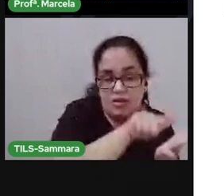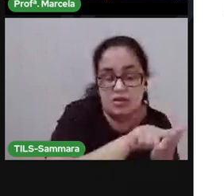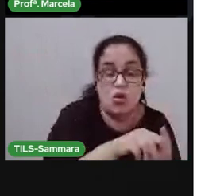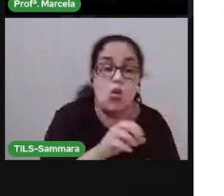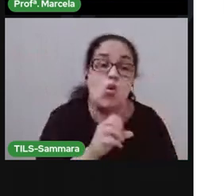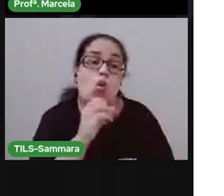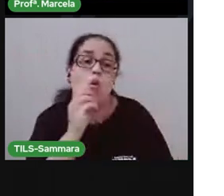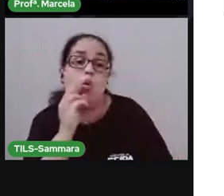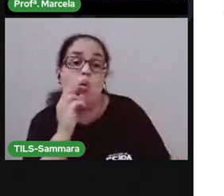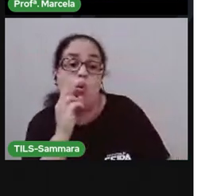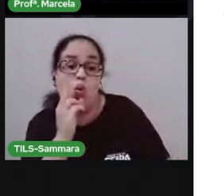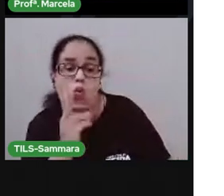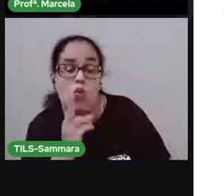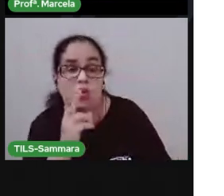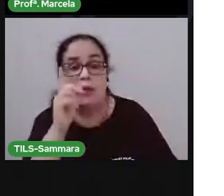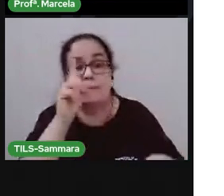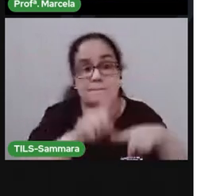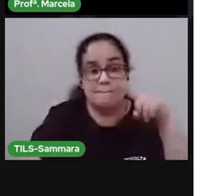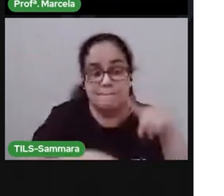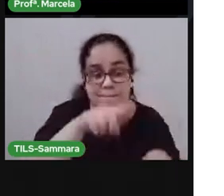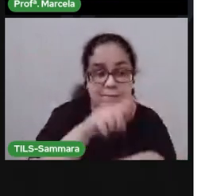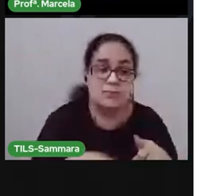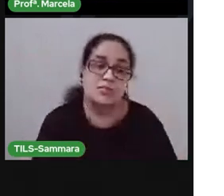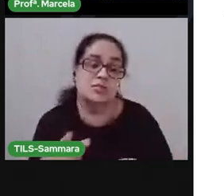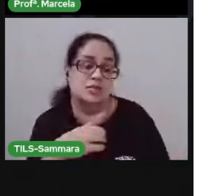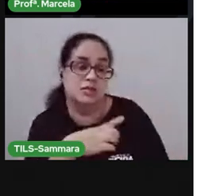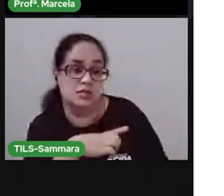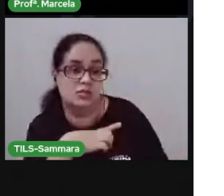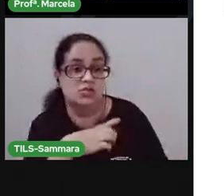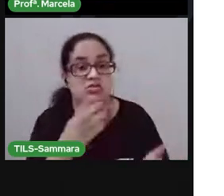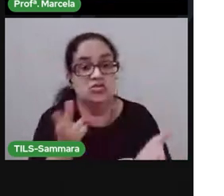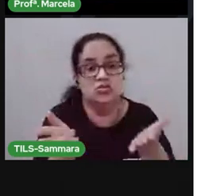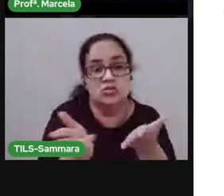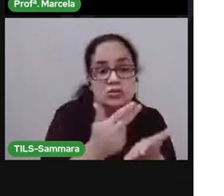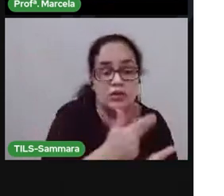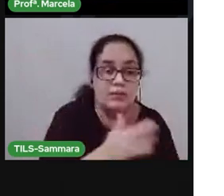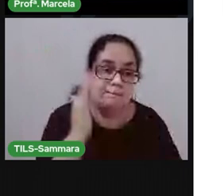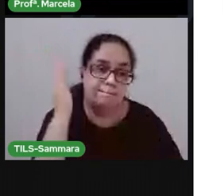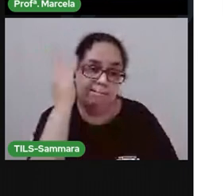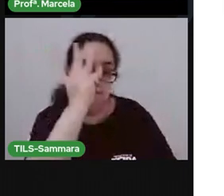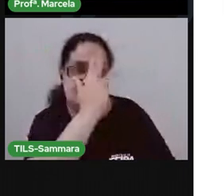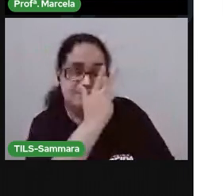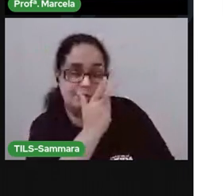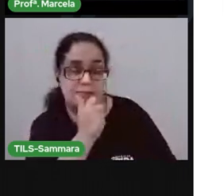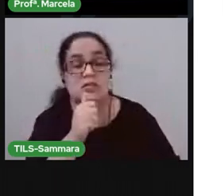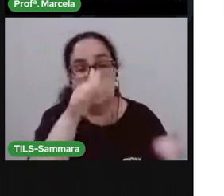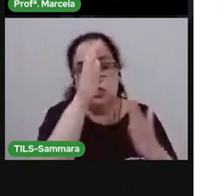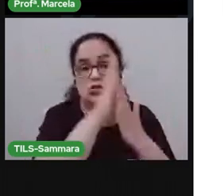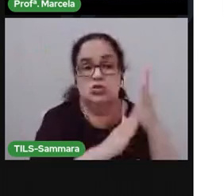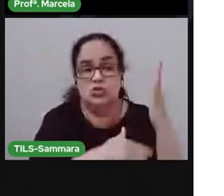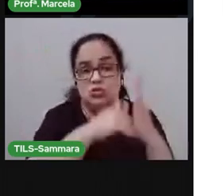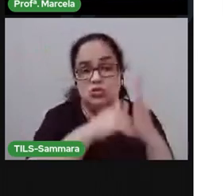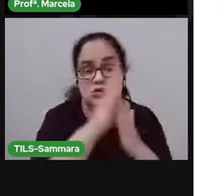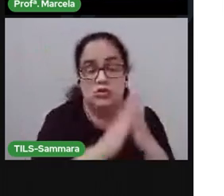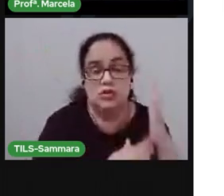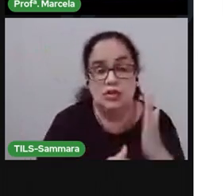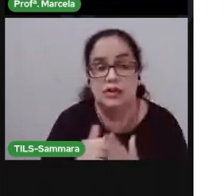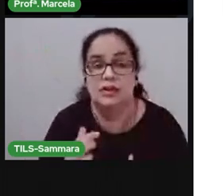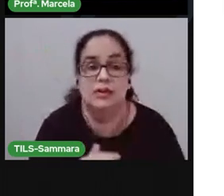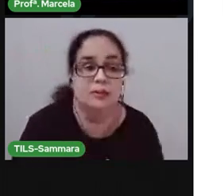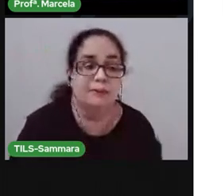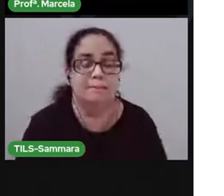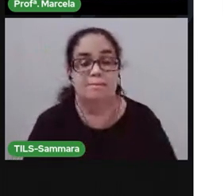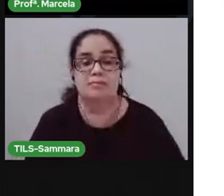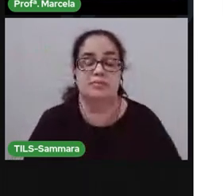Ou um outro material que você tem aí pra fazer um desenho bem bonito. Uma pintura. Usa tinta pincel.